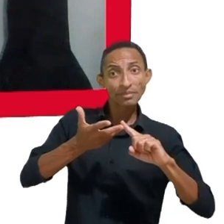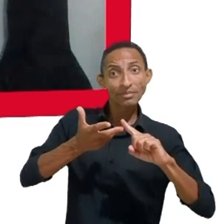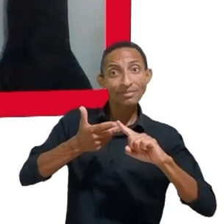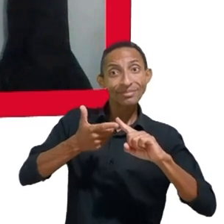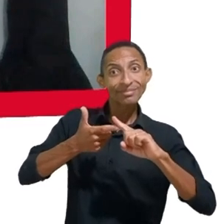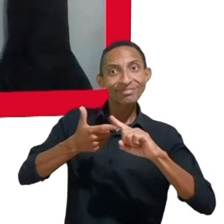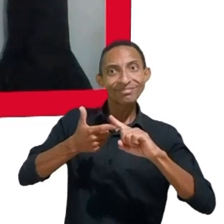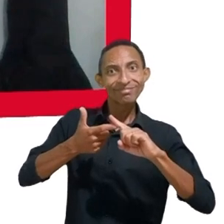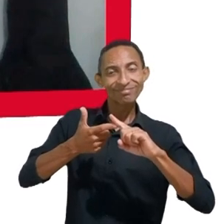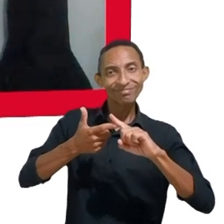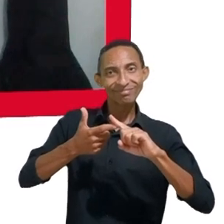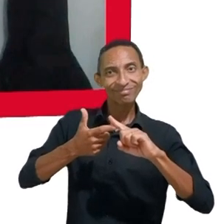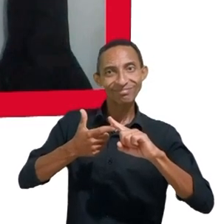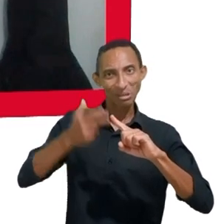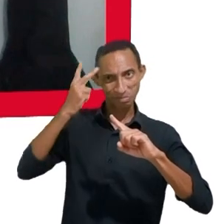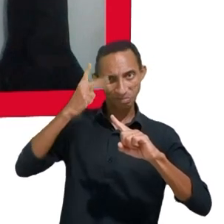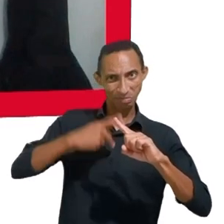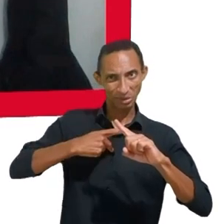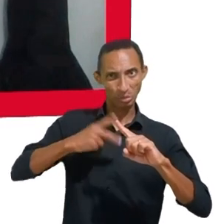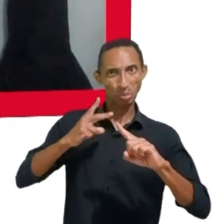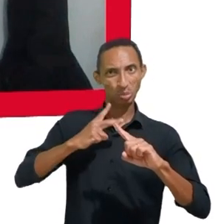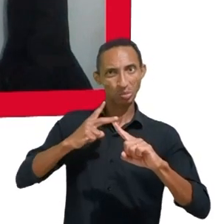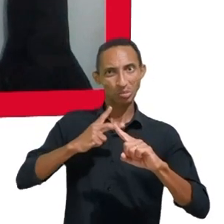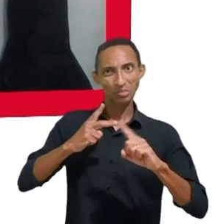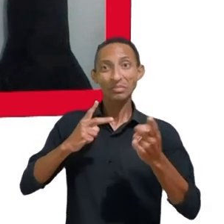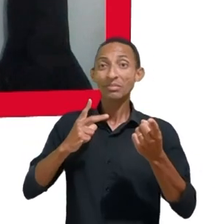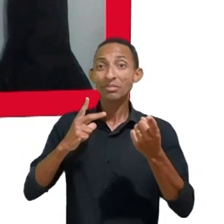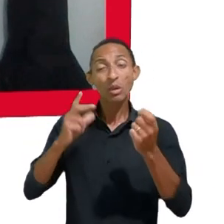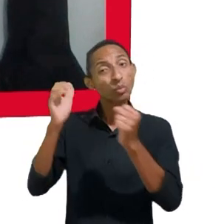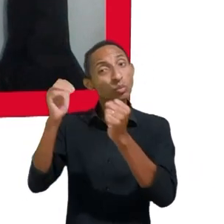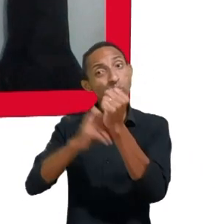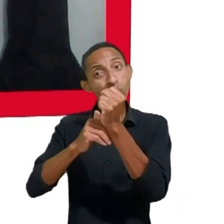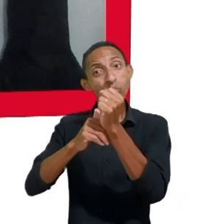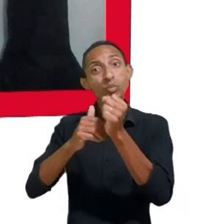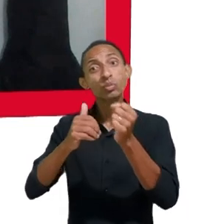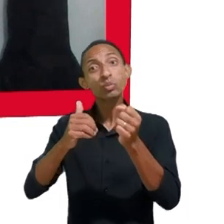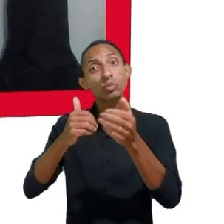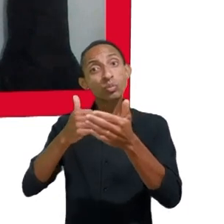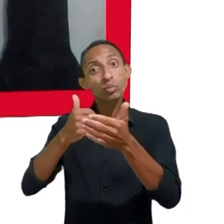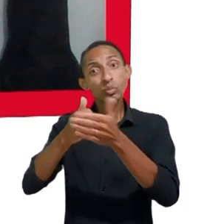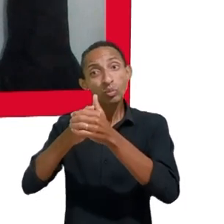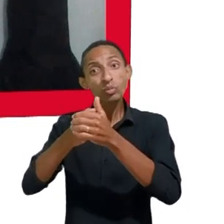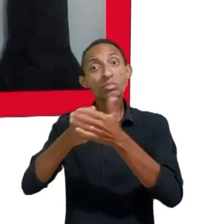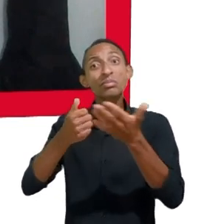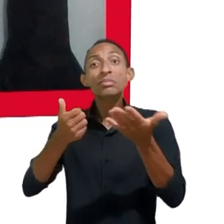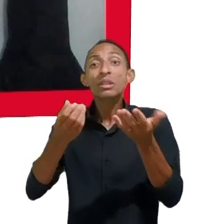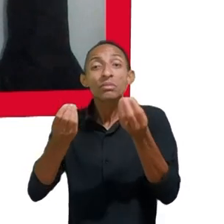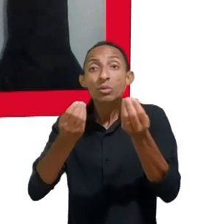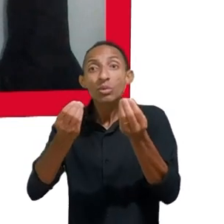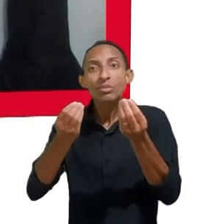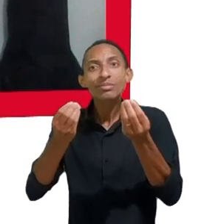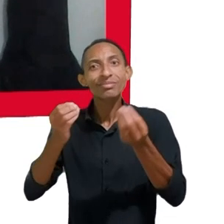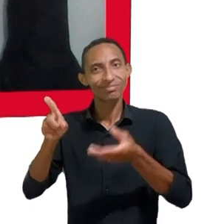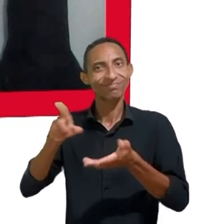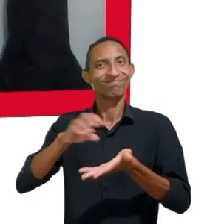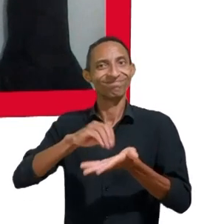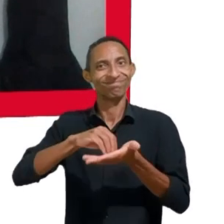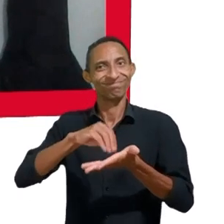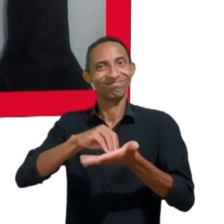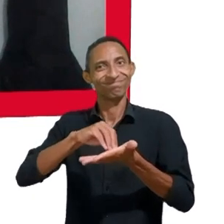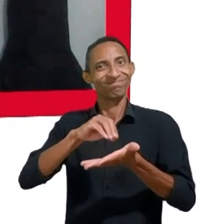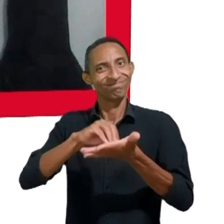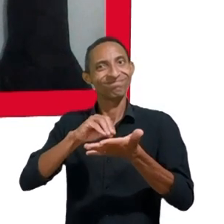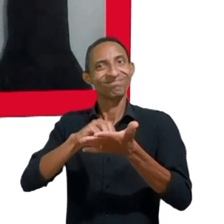seja, reiterado também, uma comunicação simples e visual e compreensível. A gente tem que ter uma